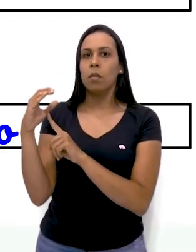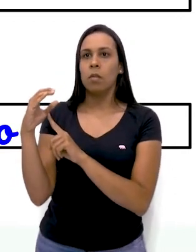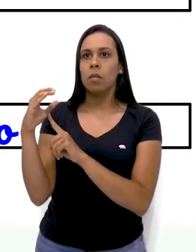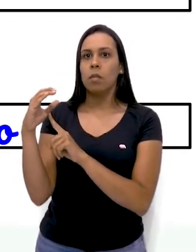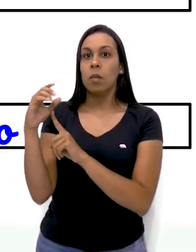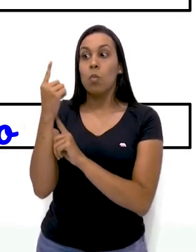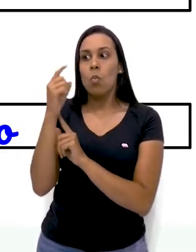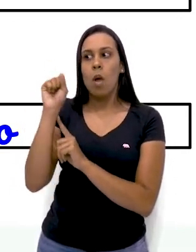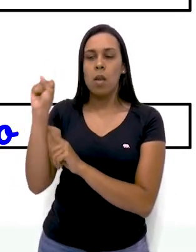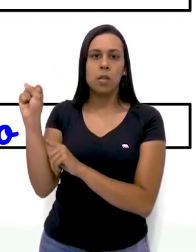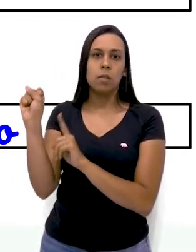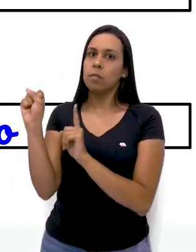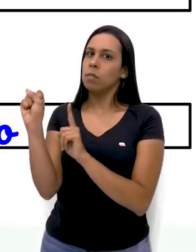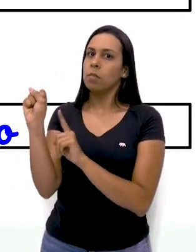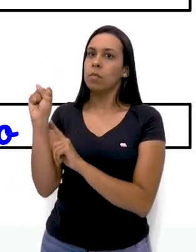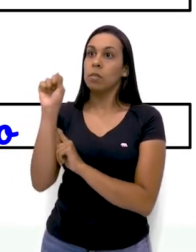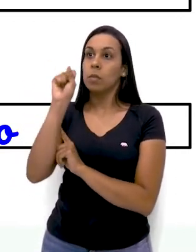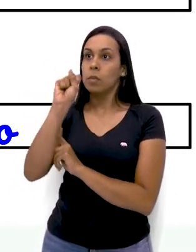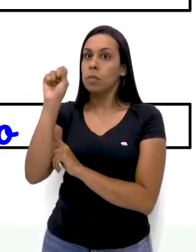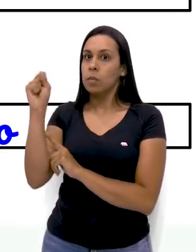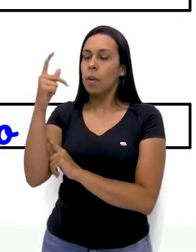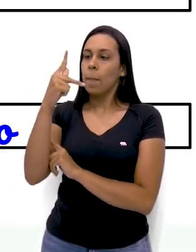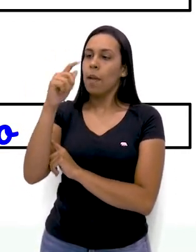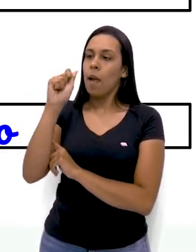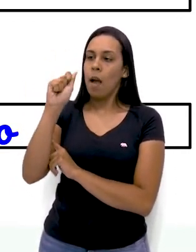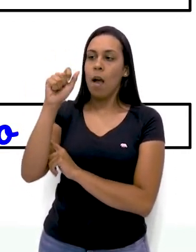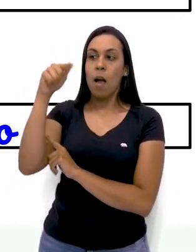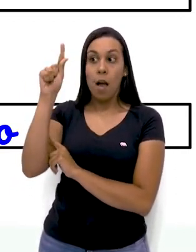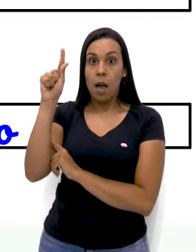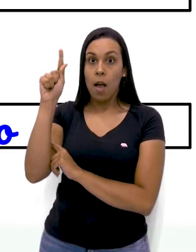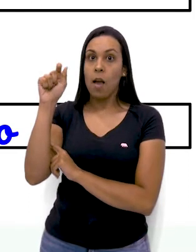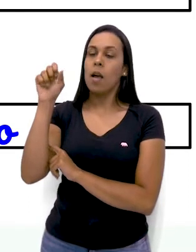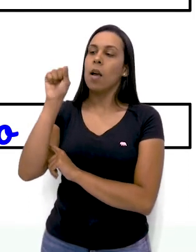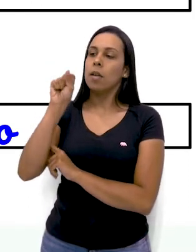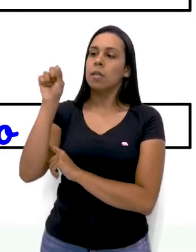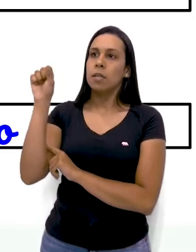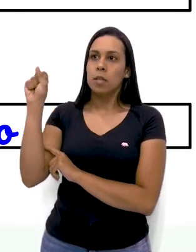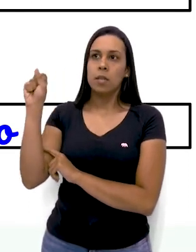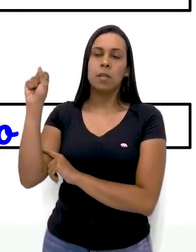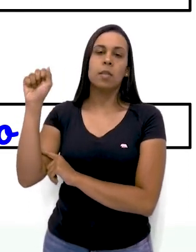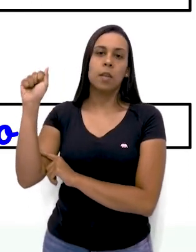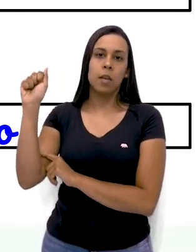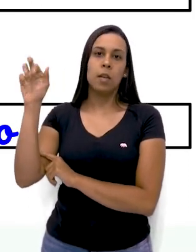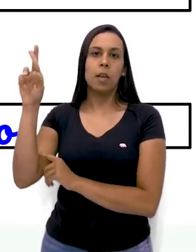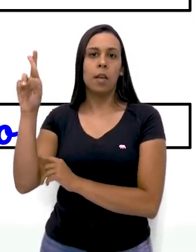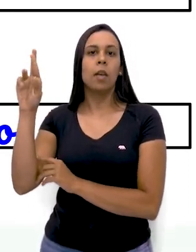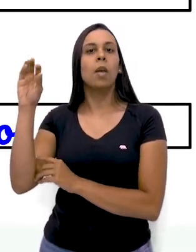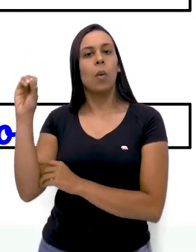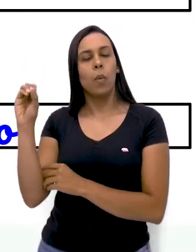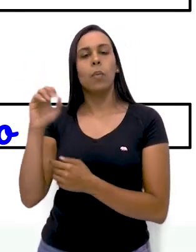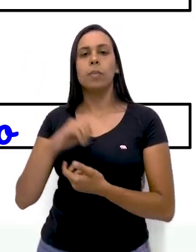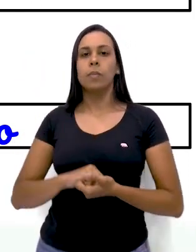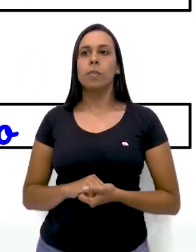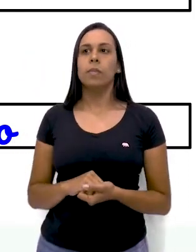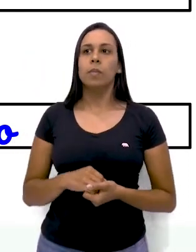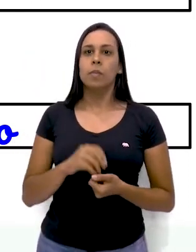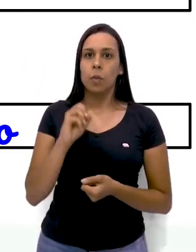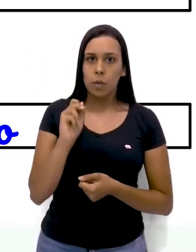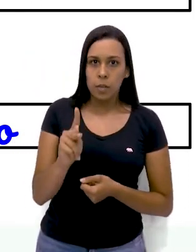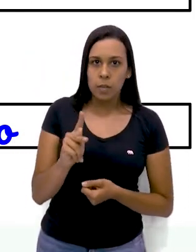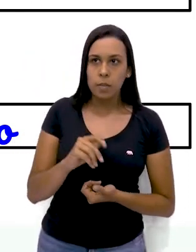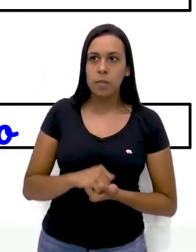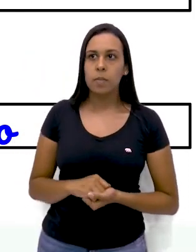é com S, tá? Passarinho é P, A, o acento agudo, S, S, A, R, O, ok?